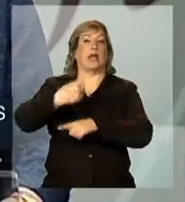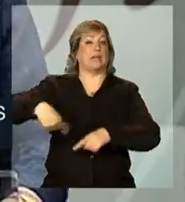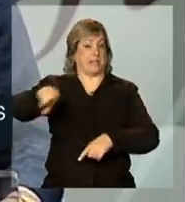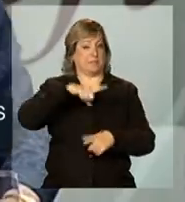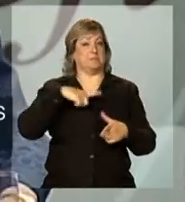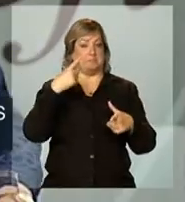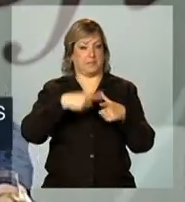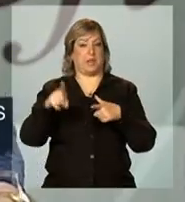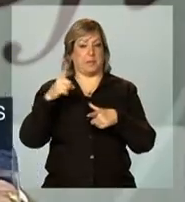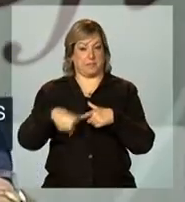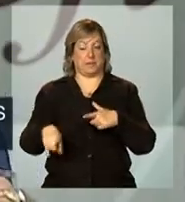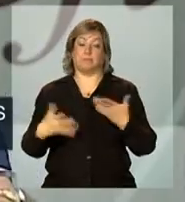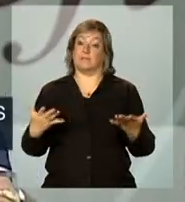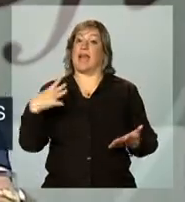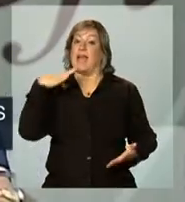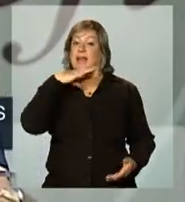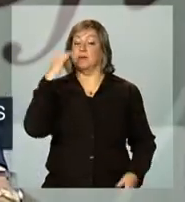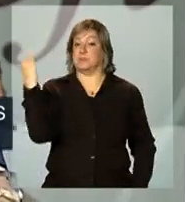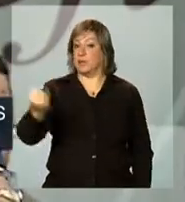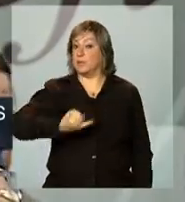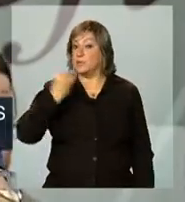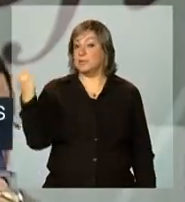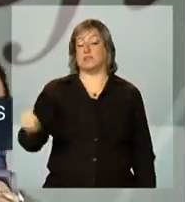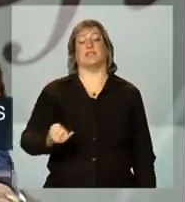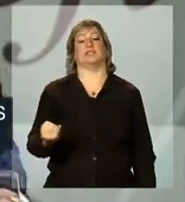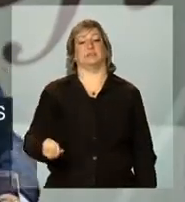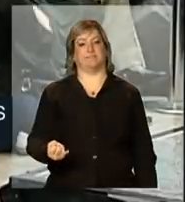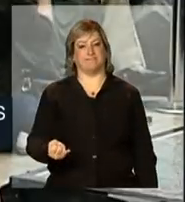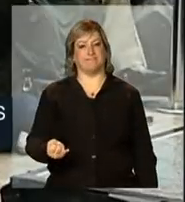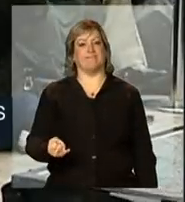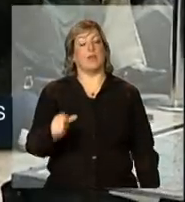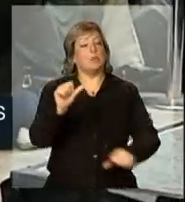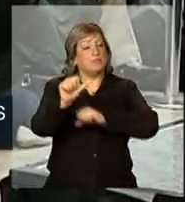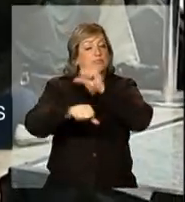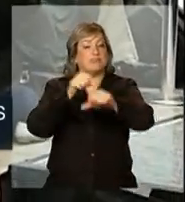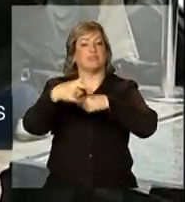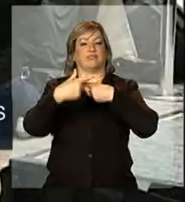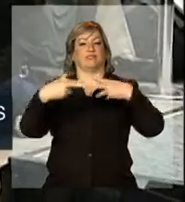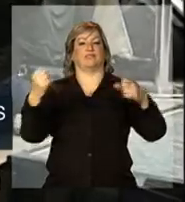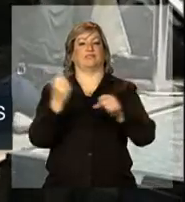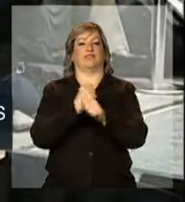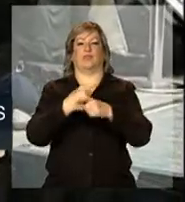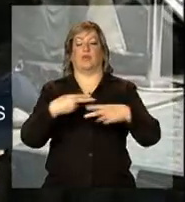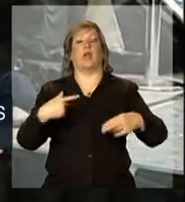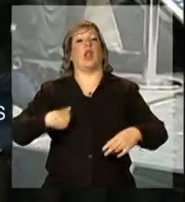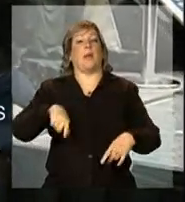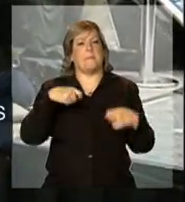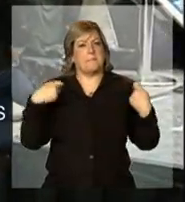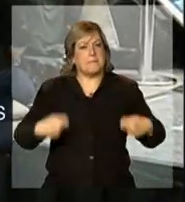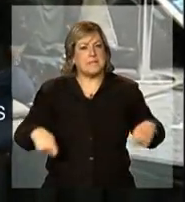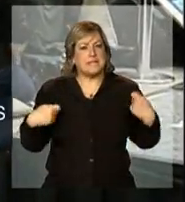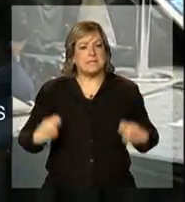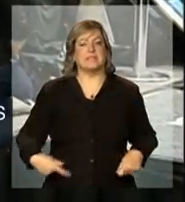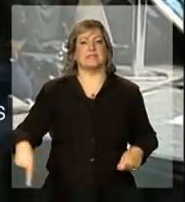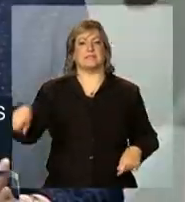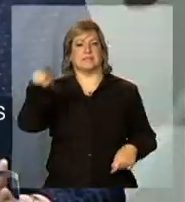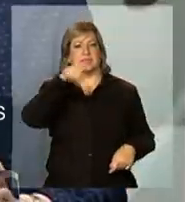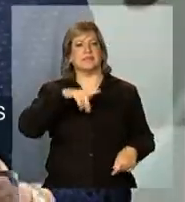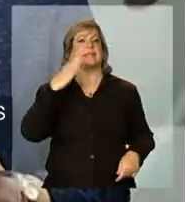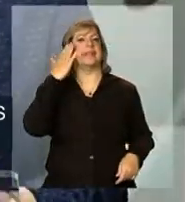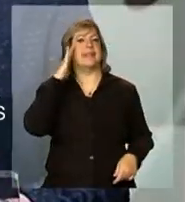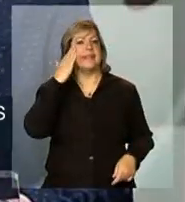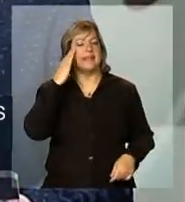Acho que é importantíssimo que nós tenhamos uma ação de conscientização,